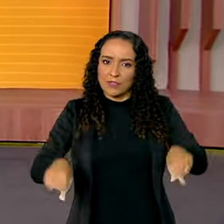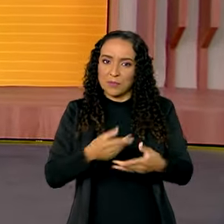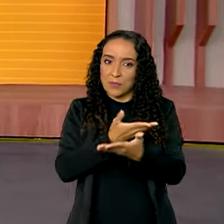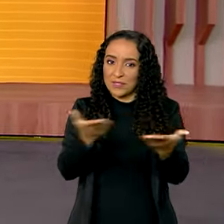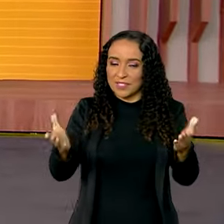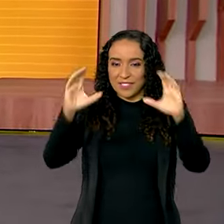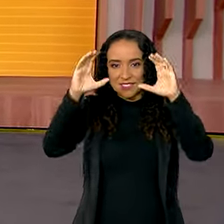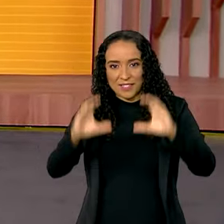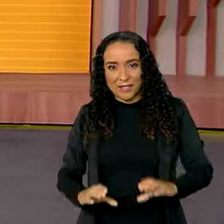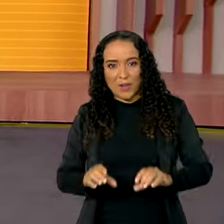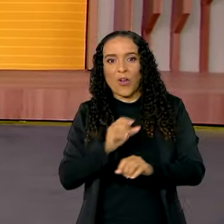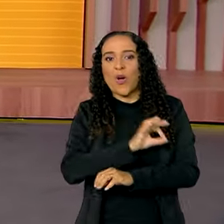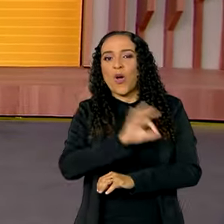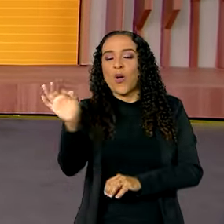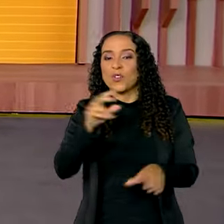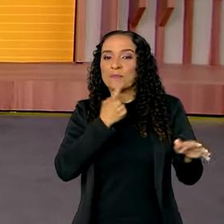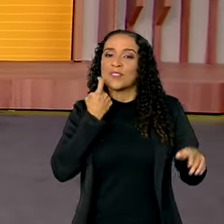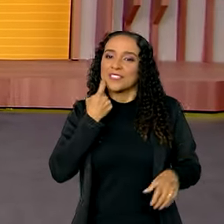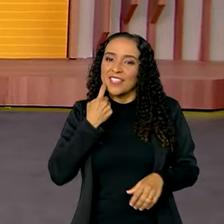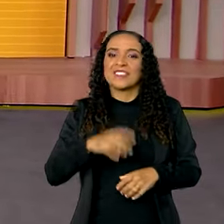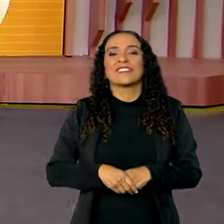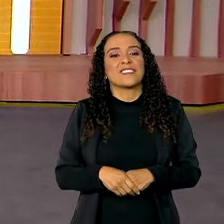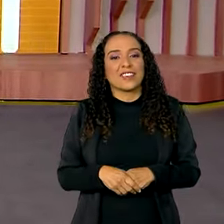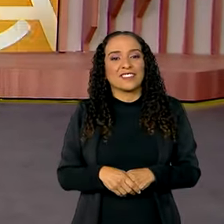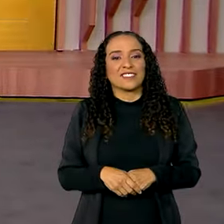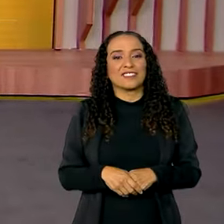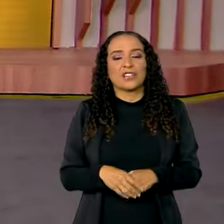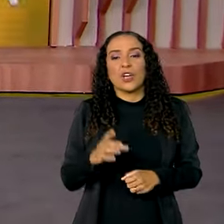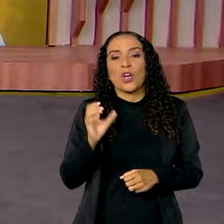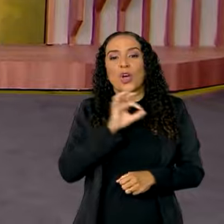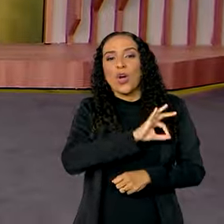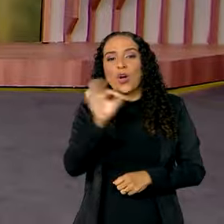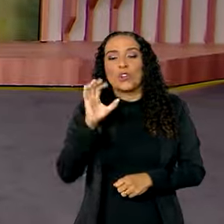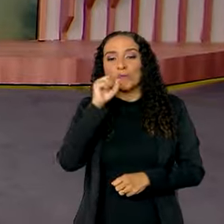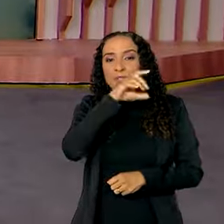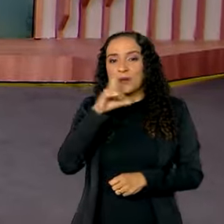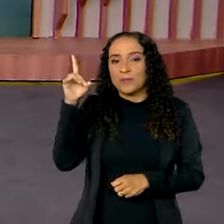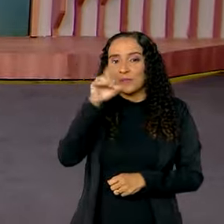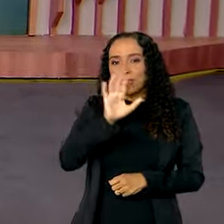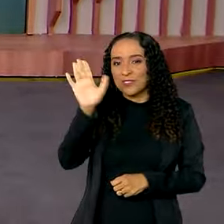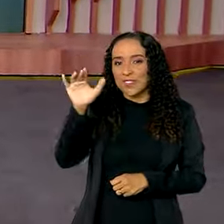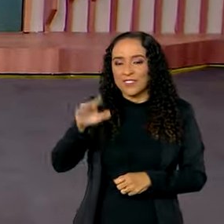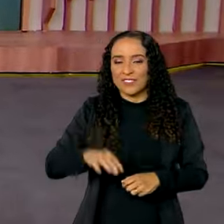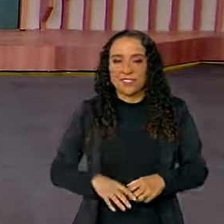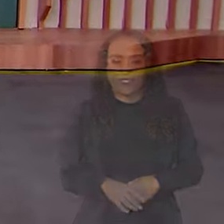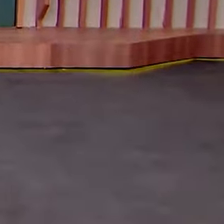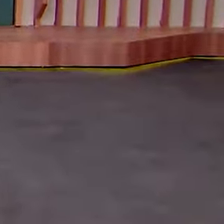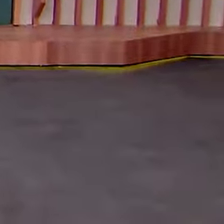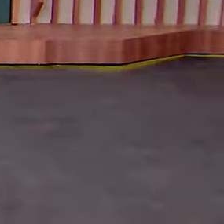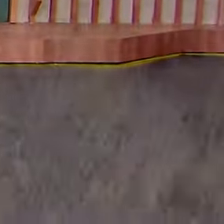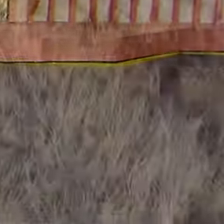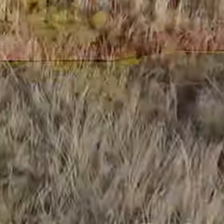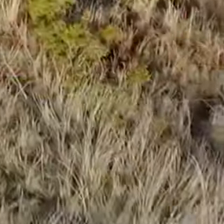para você, cidadão. Uma ótima sexta-feira, um ótimo fim de semana. Tchau! Tchau!